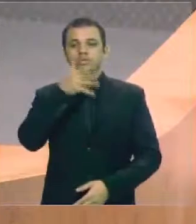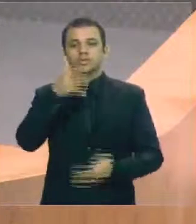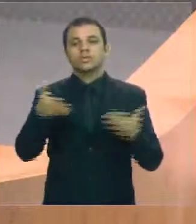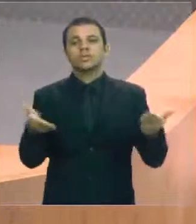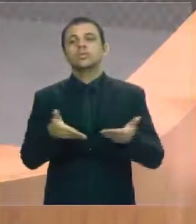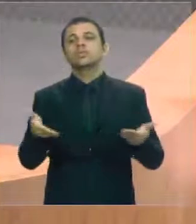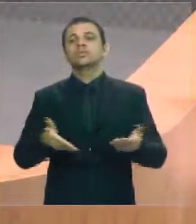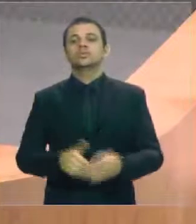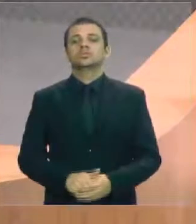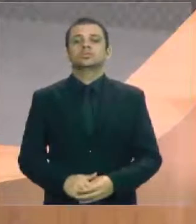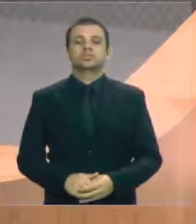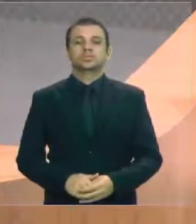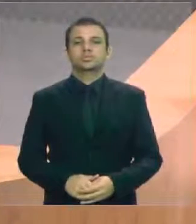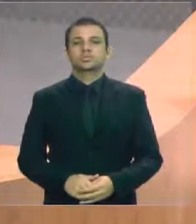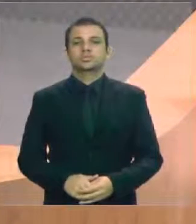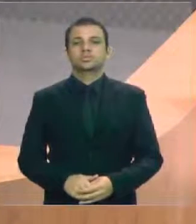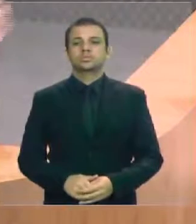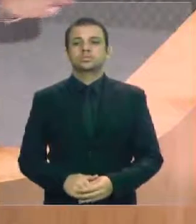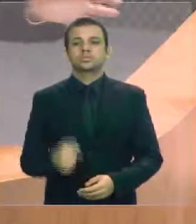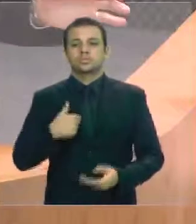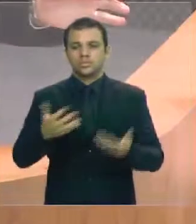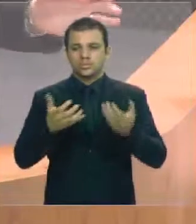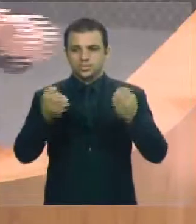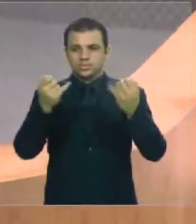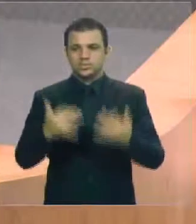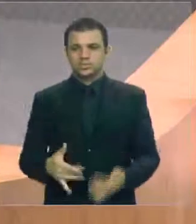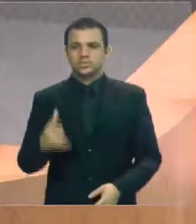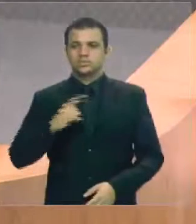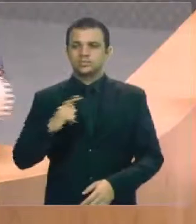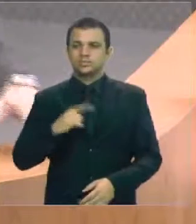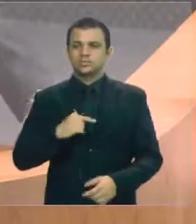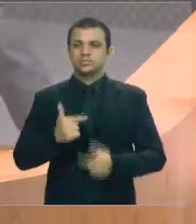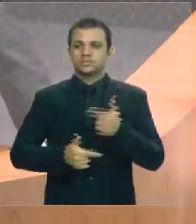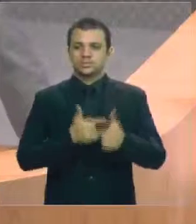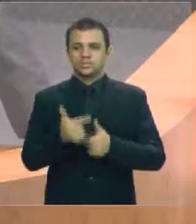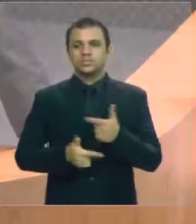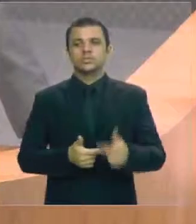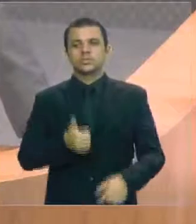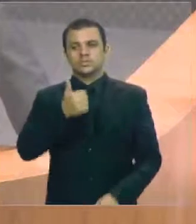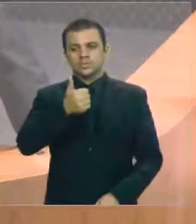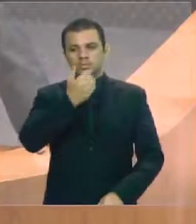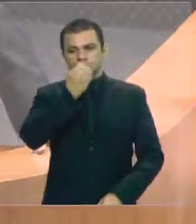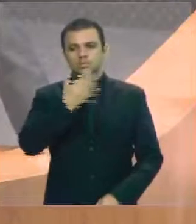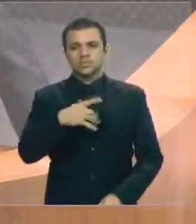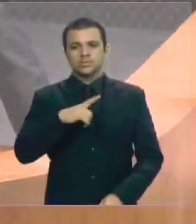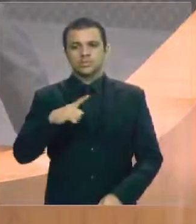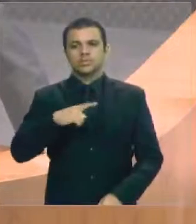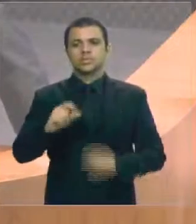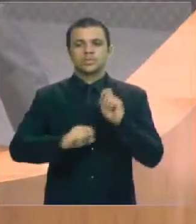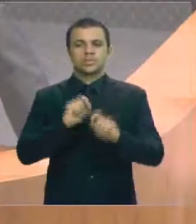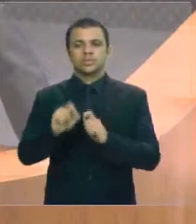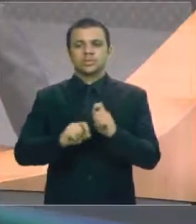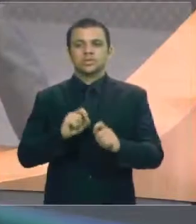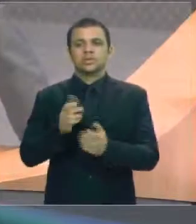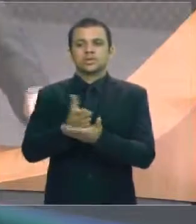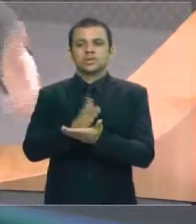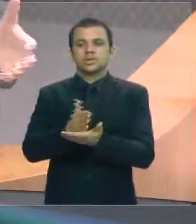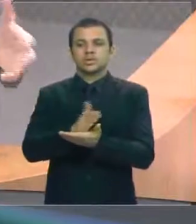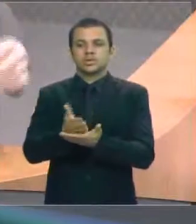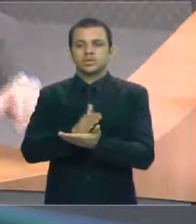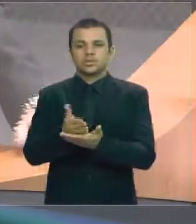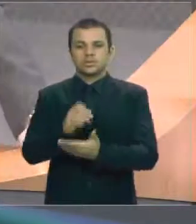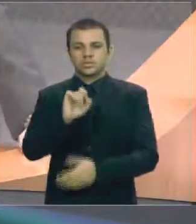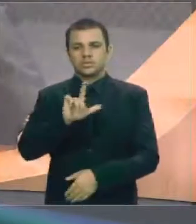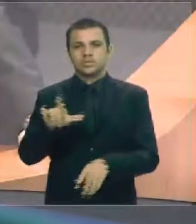para falar de uma agenda positiva dos limites municipais da Grande Ilha e também